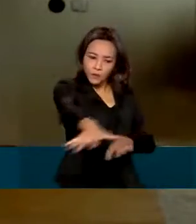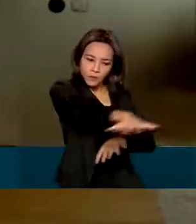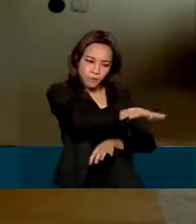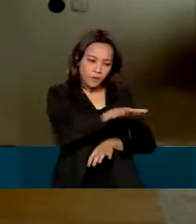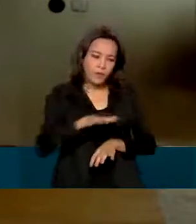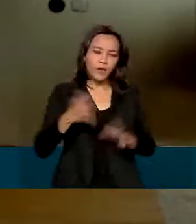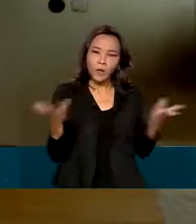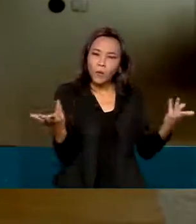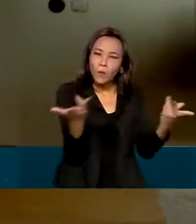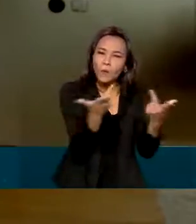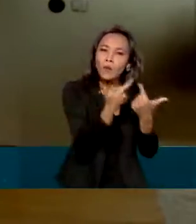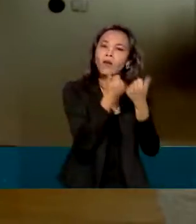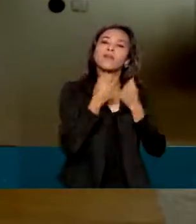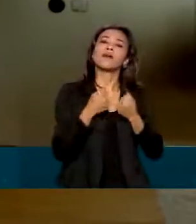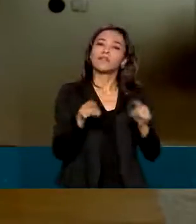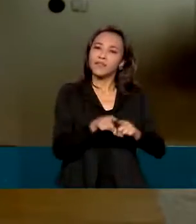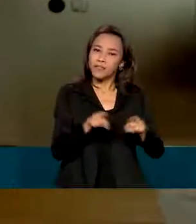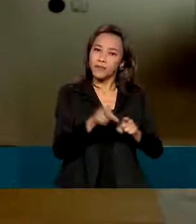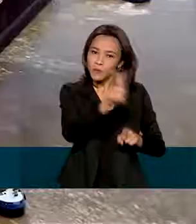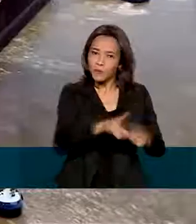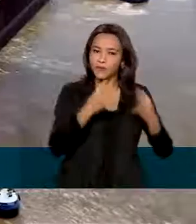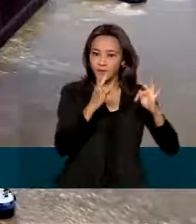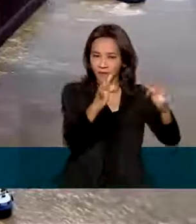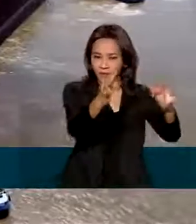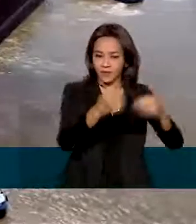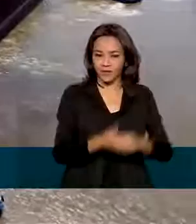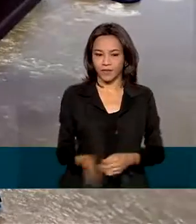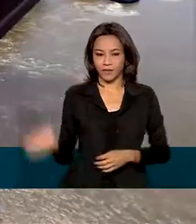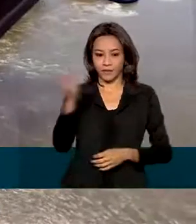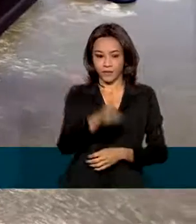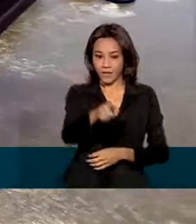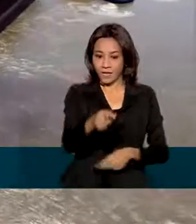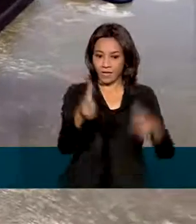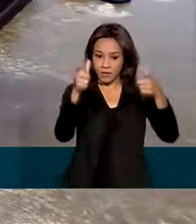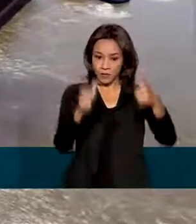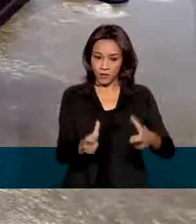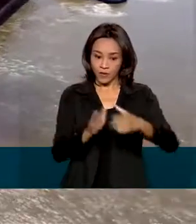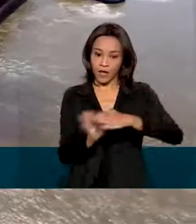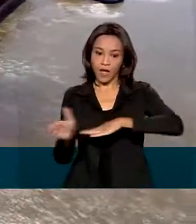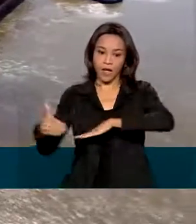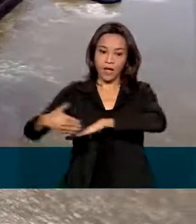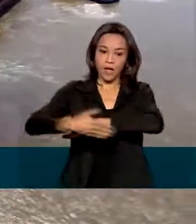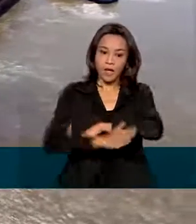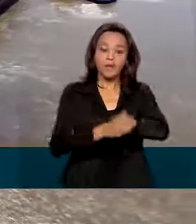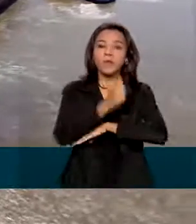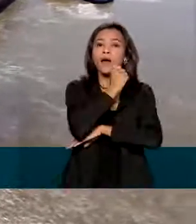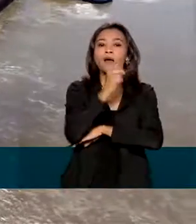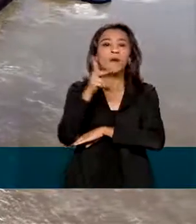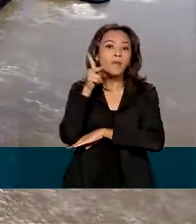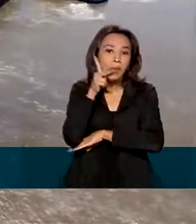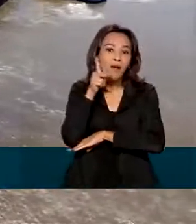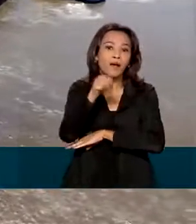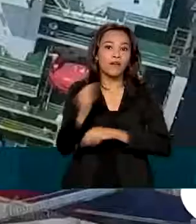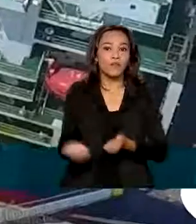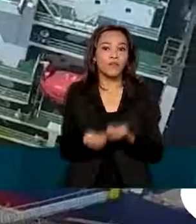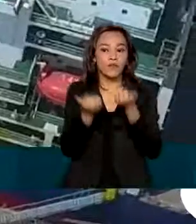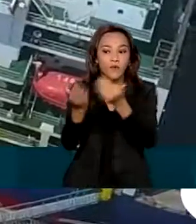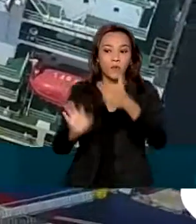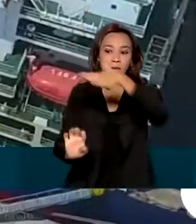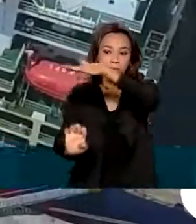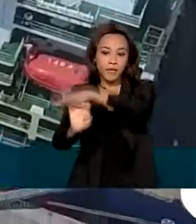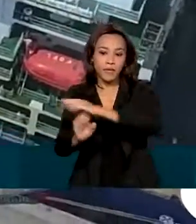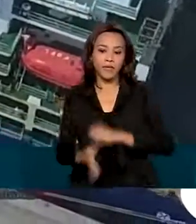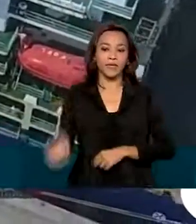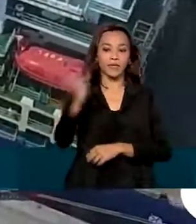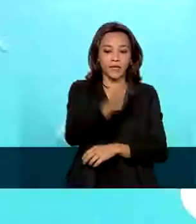a eficiência e modernizando os portos. O porto de Santana, no Amapá, foi concedido à empresa Caramuru Alimentos. O